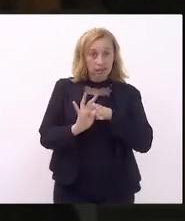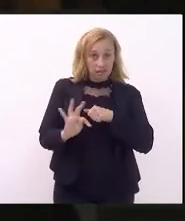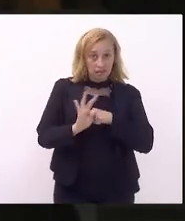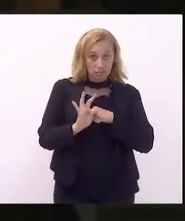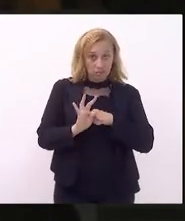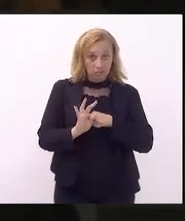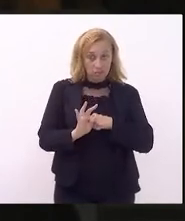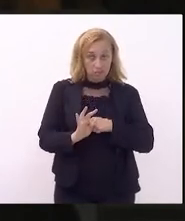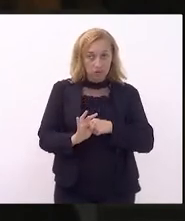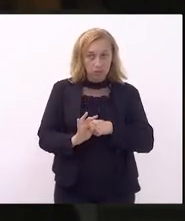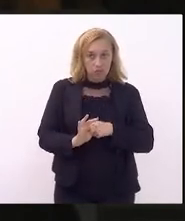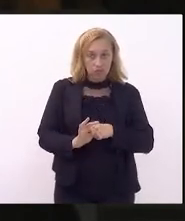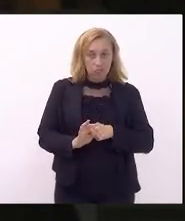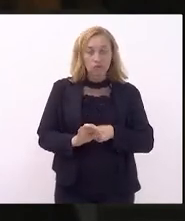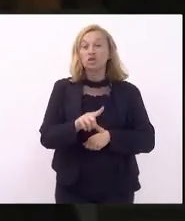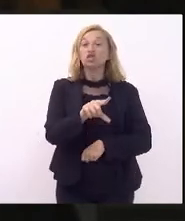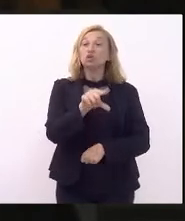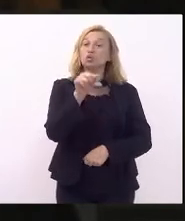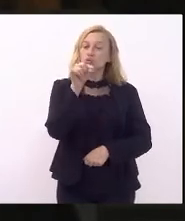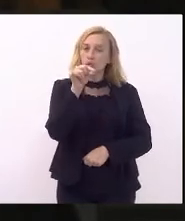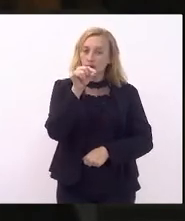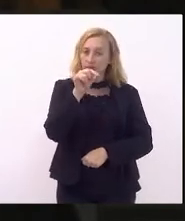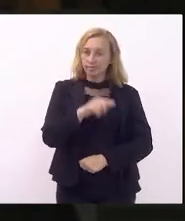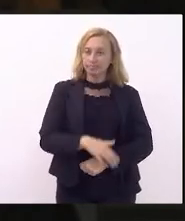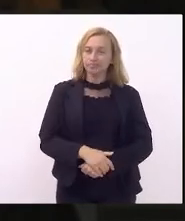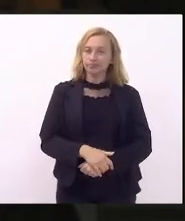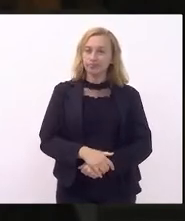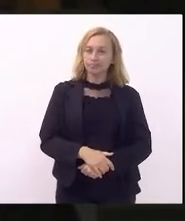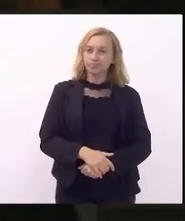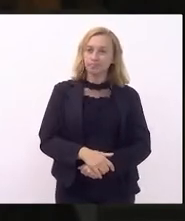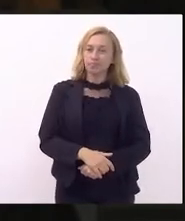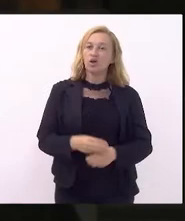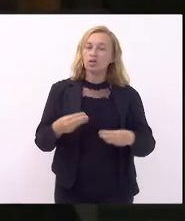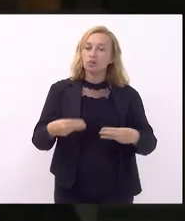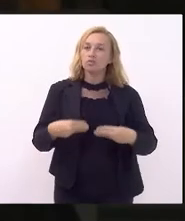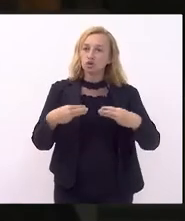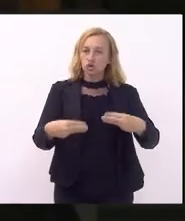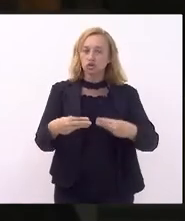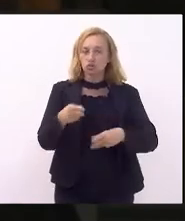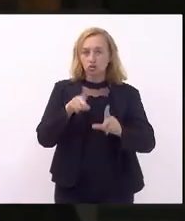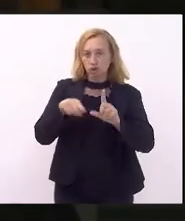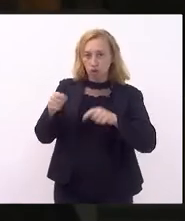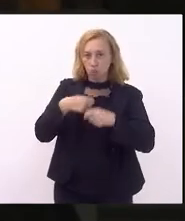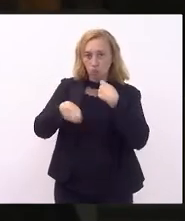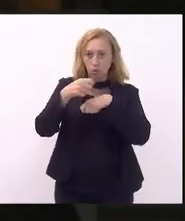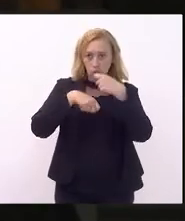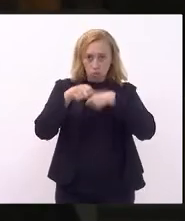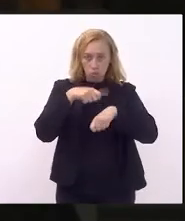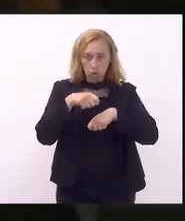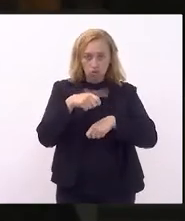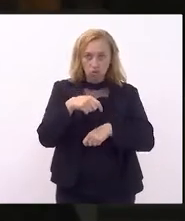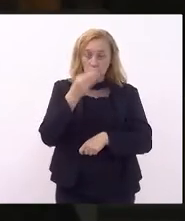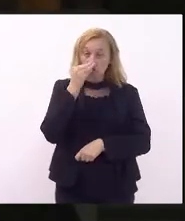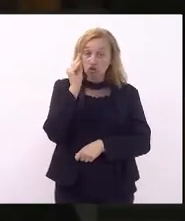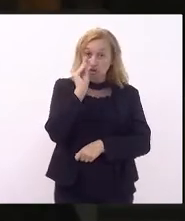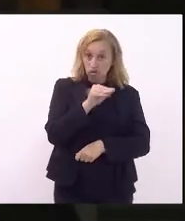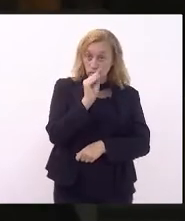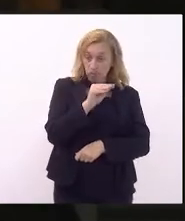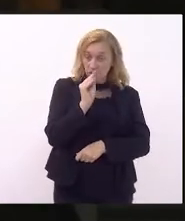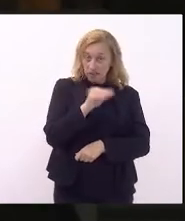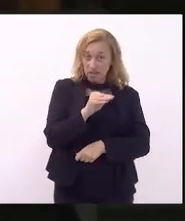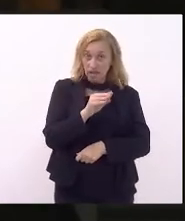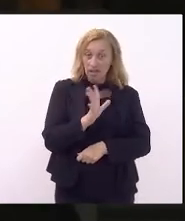sobre a decisão deste ministro da Economia de negar o